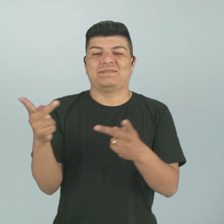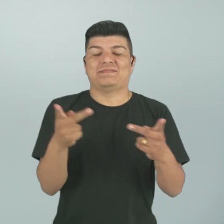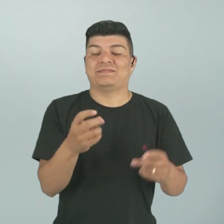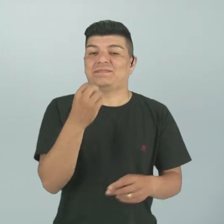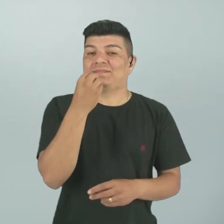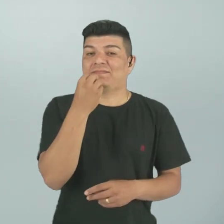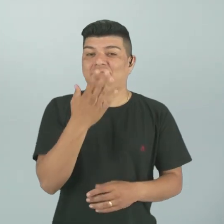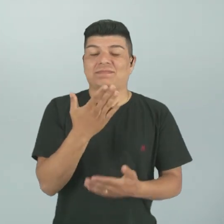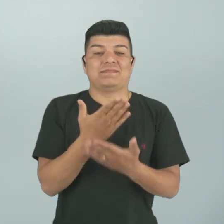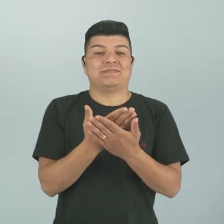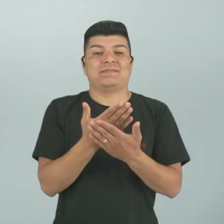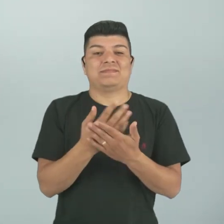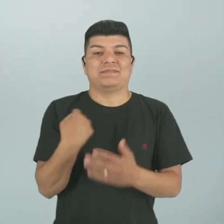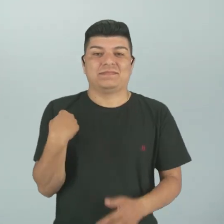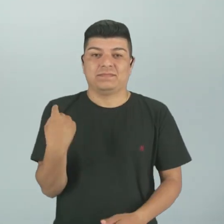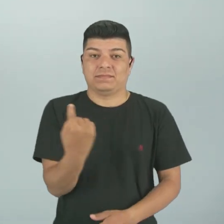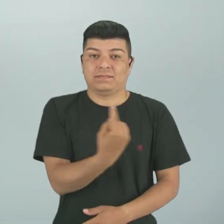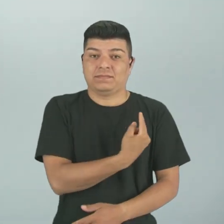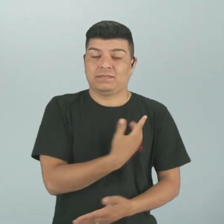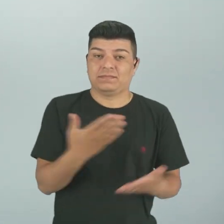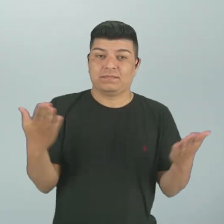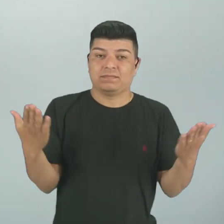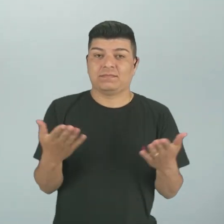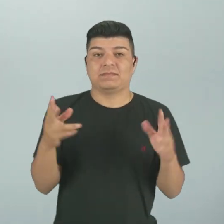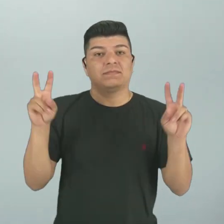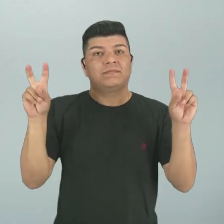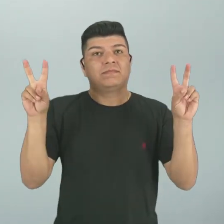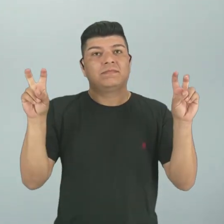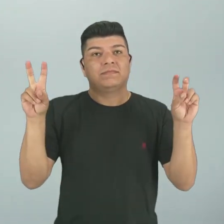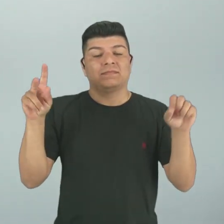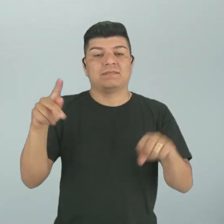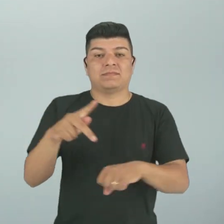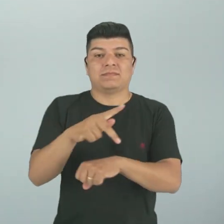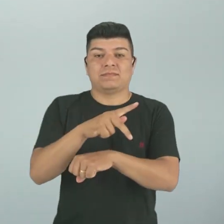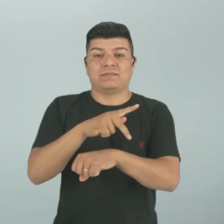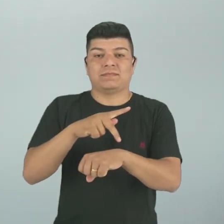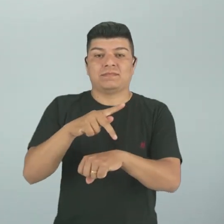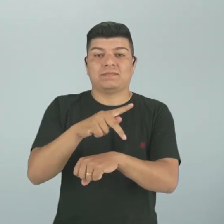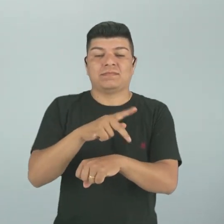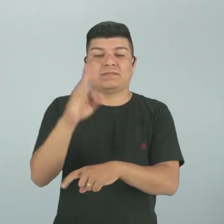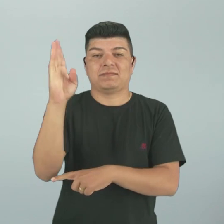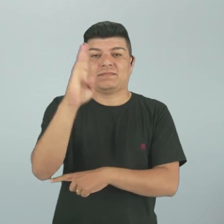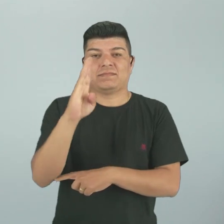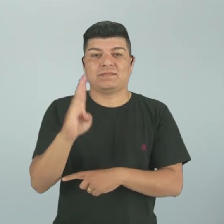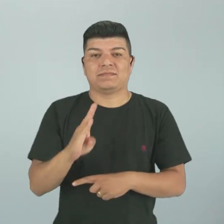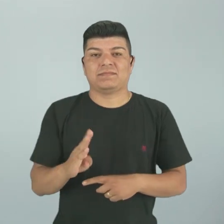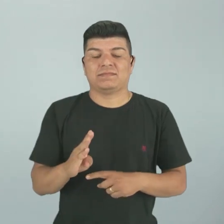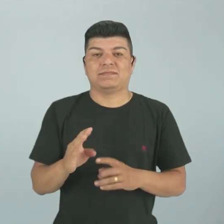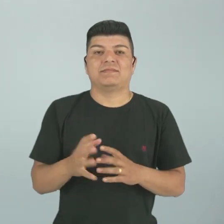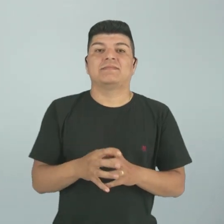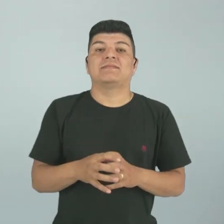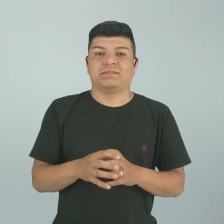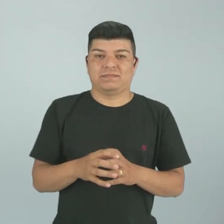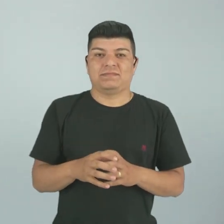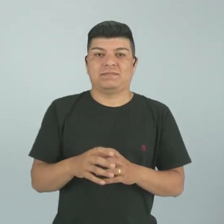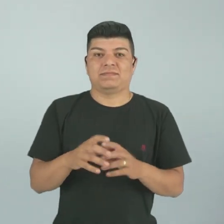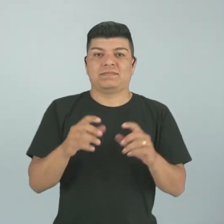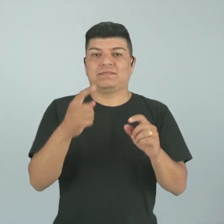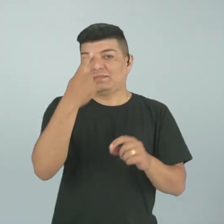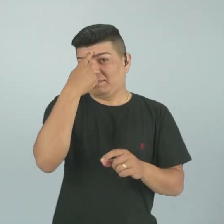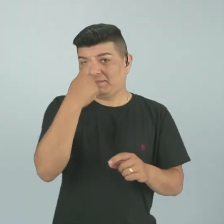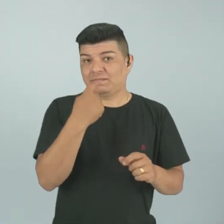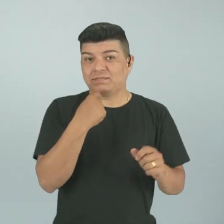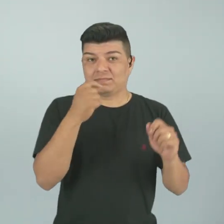aula, tá bom? Hoje nós vamos ter como tema Fuso Horários do Brasil. Vamos colocar aí na telinha de